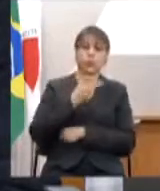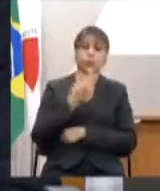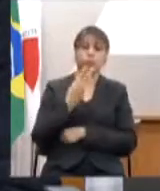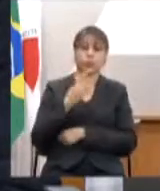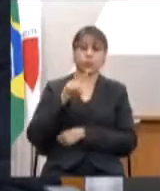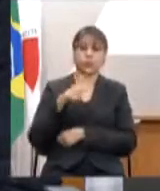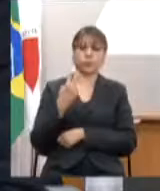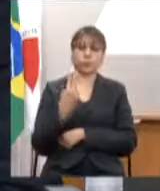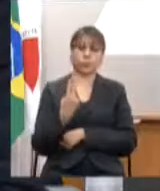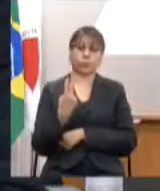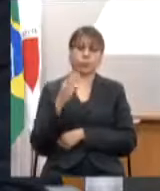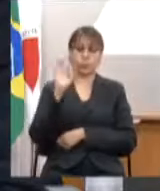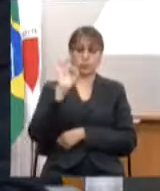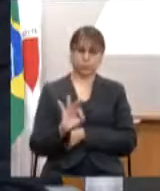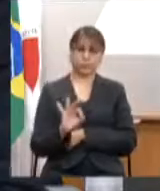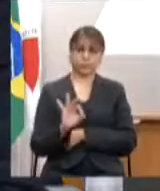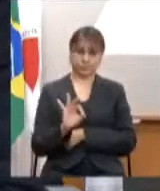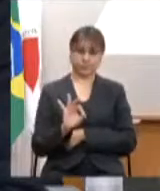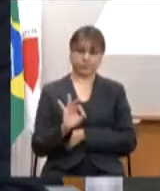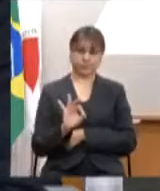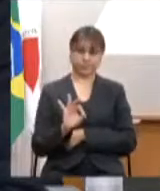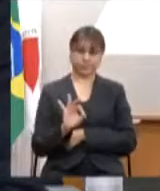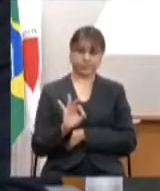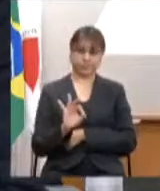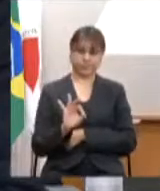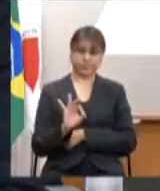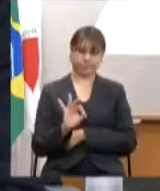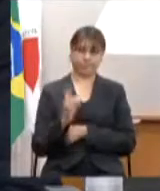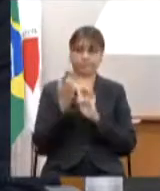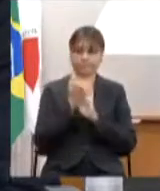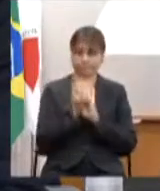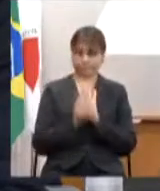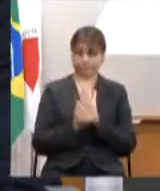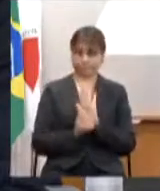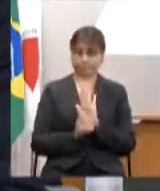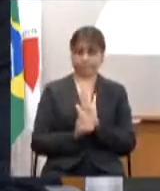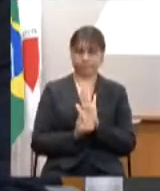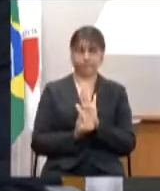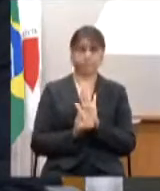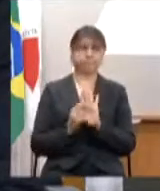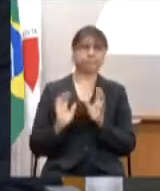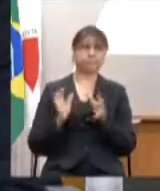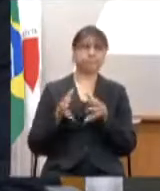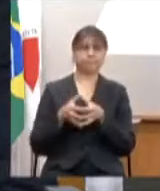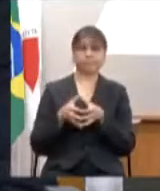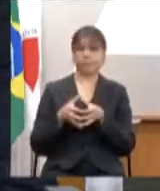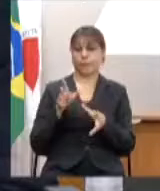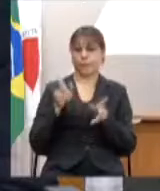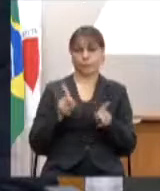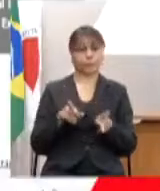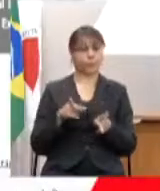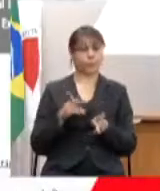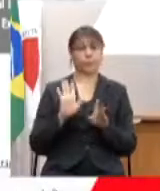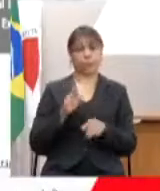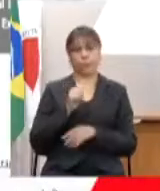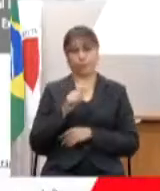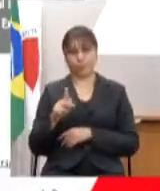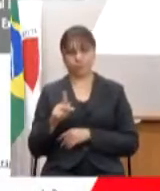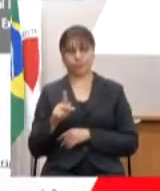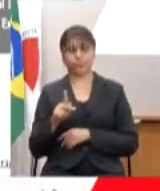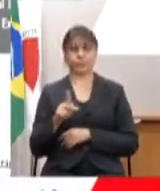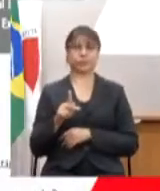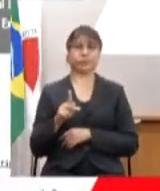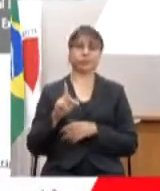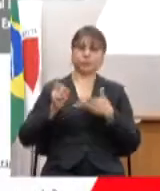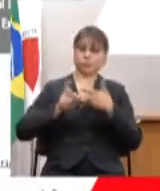% do todo o orçamento. Pessoal inativo do Poder